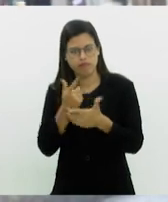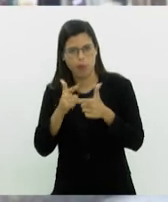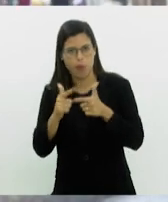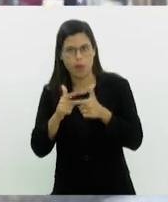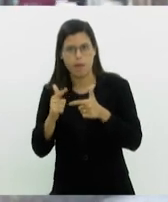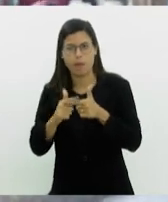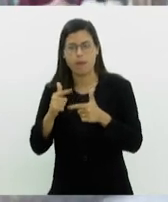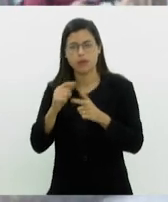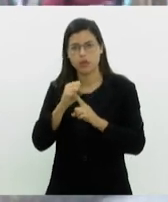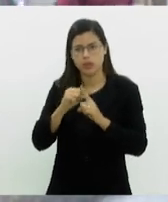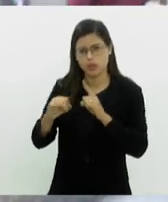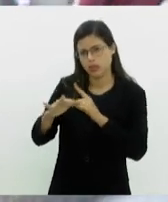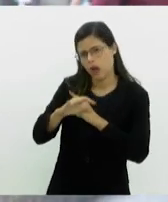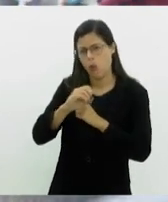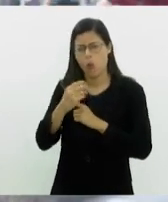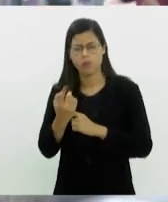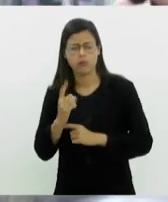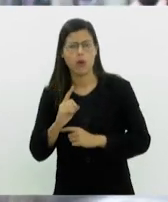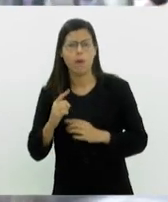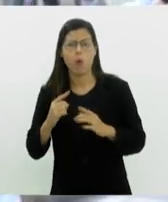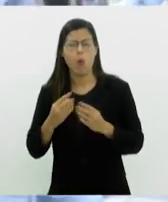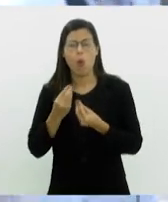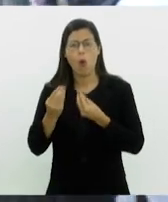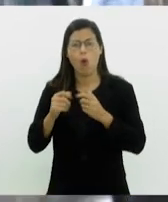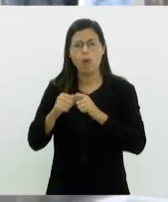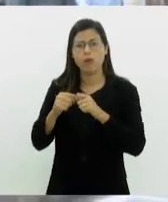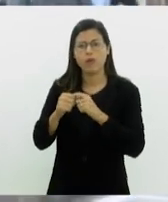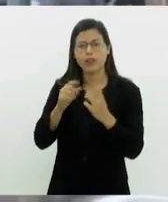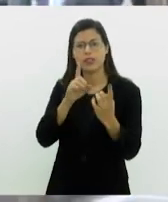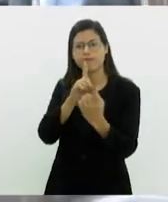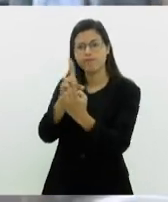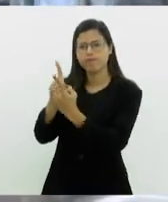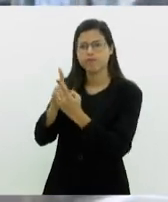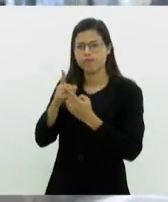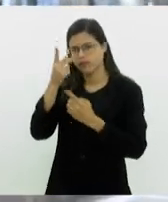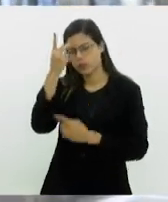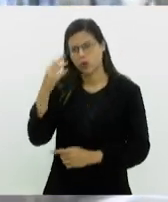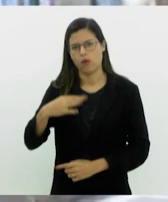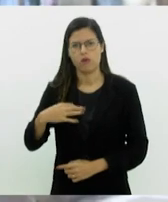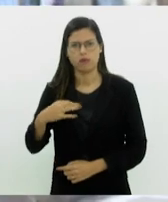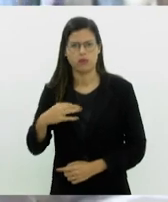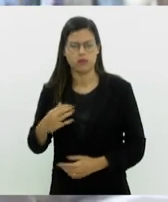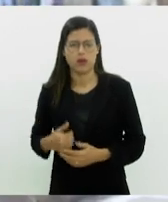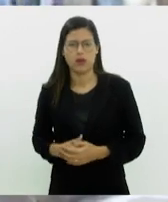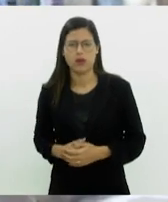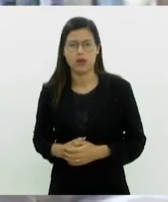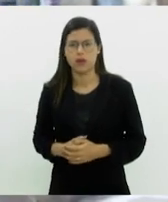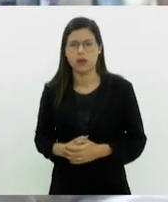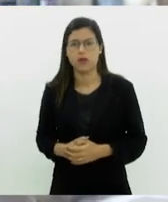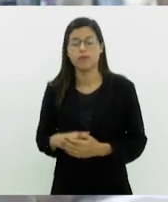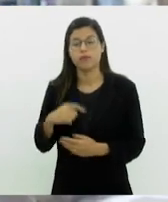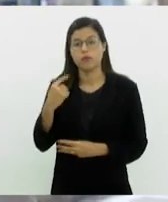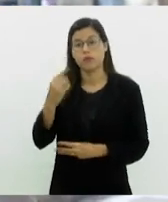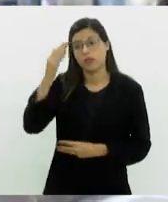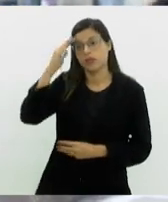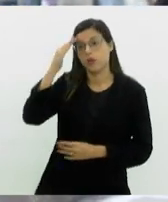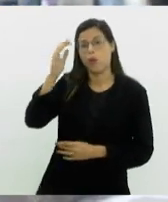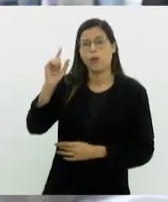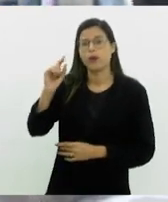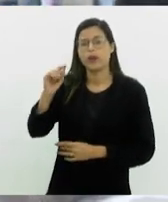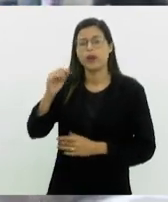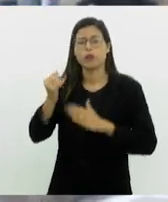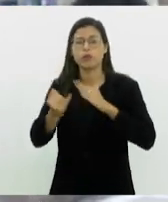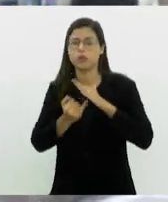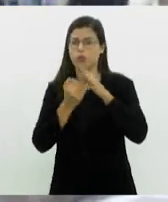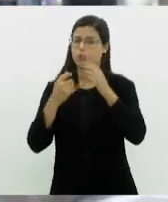acontecendo. Como é que vocês fazem essa identificação? Bom, a gente entende minuciosamente o que a ONG precisa.